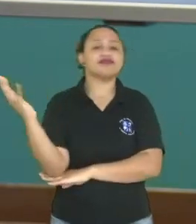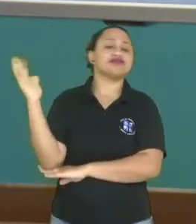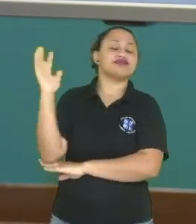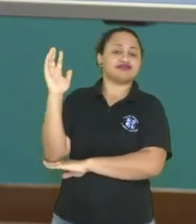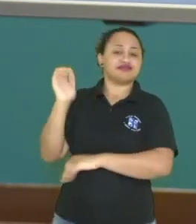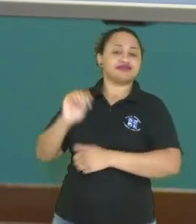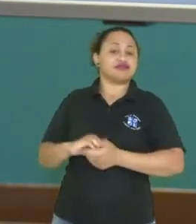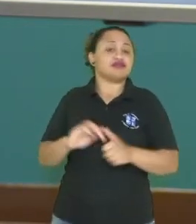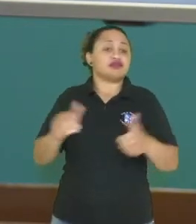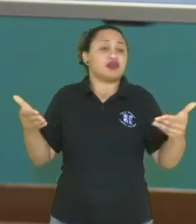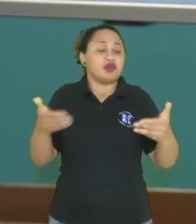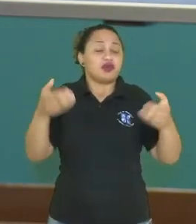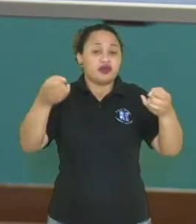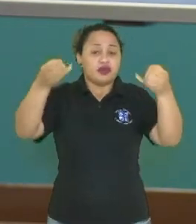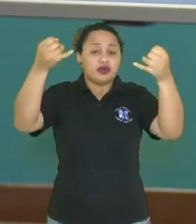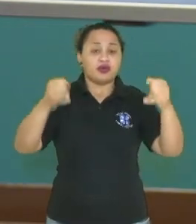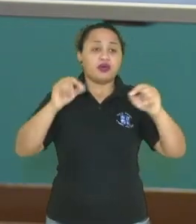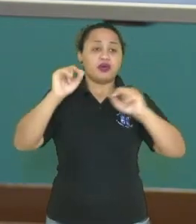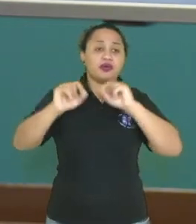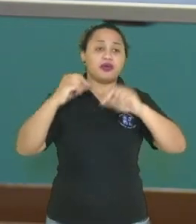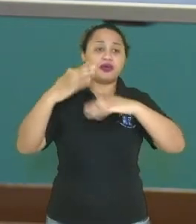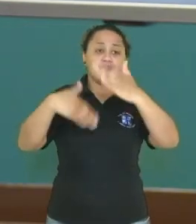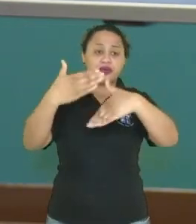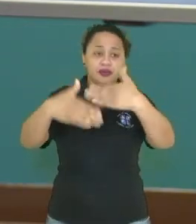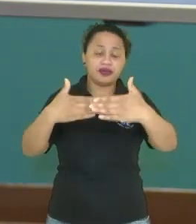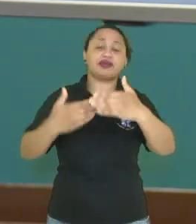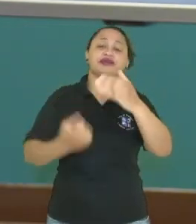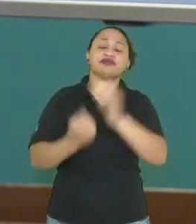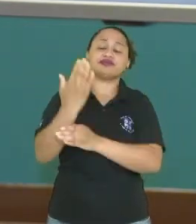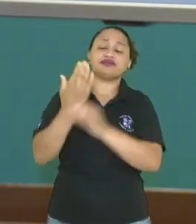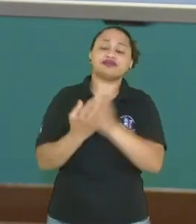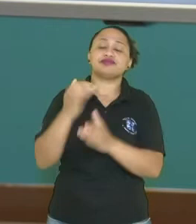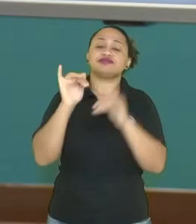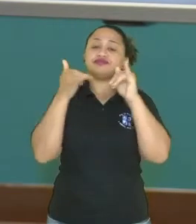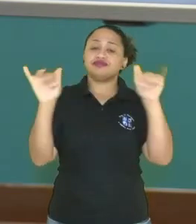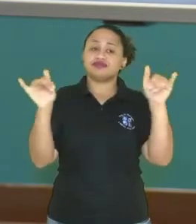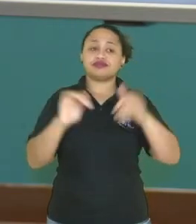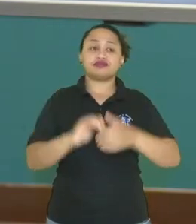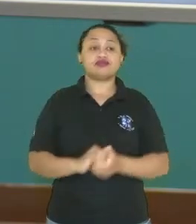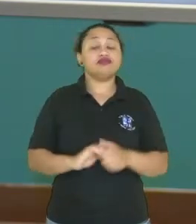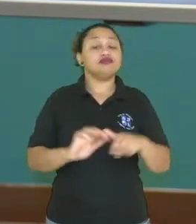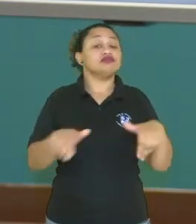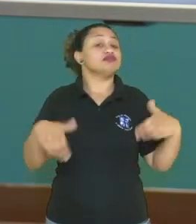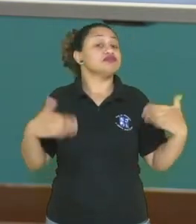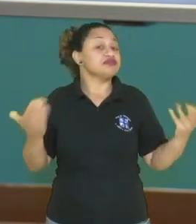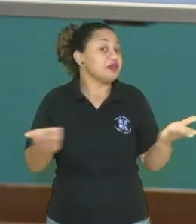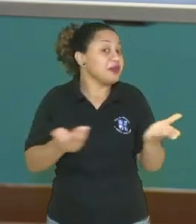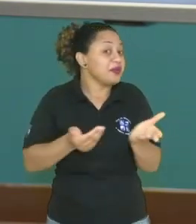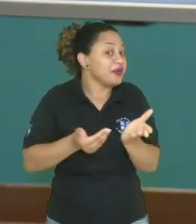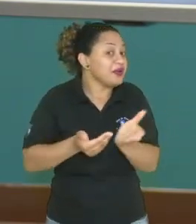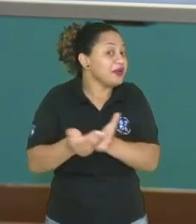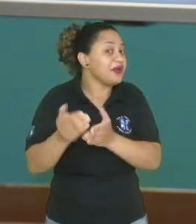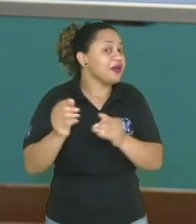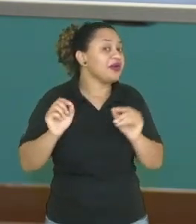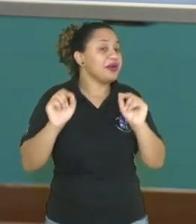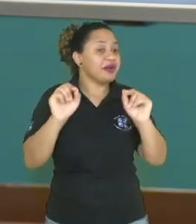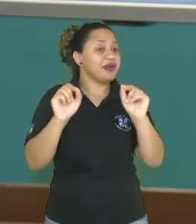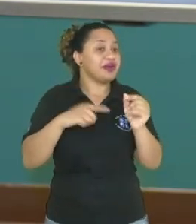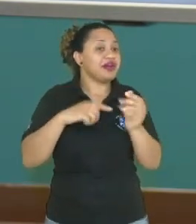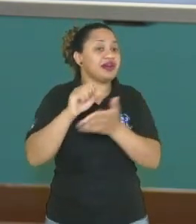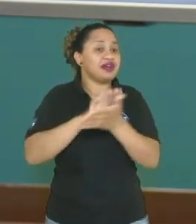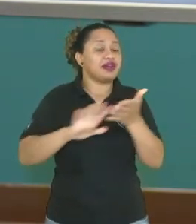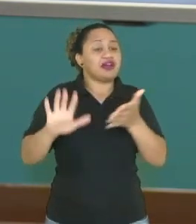Então hoje nós vamos falar sobre os processos de geração de energia. E para começar, eu trago essa